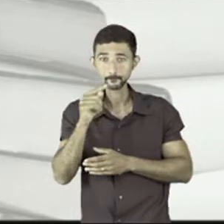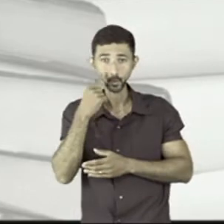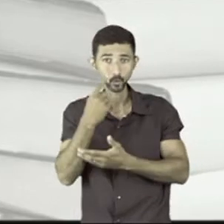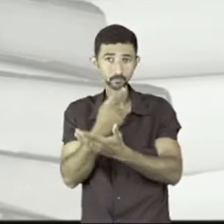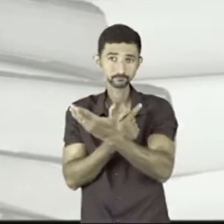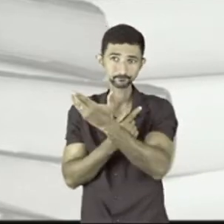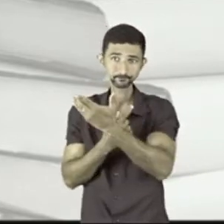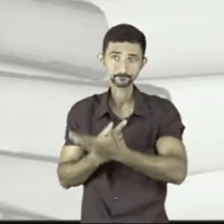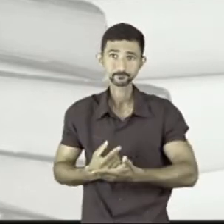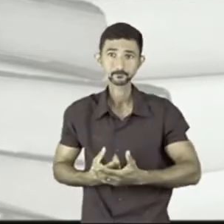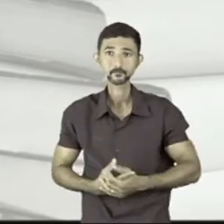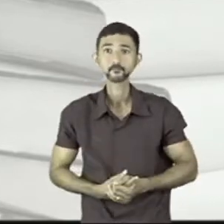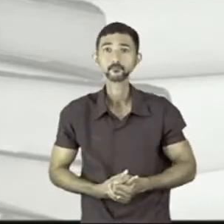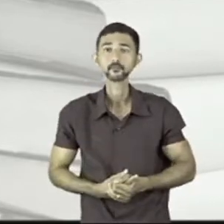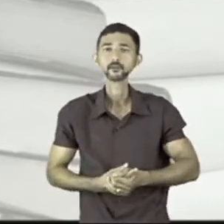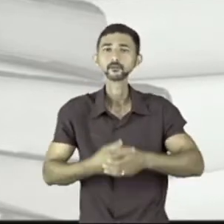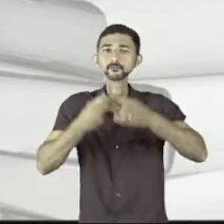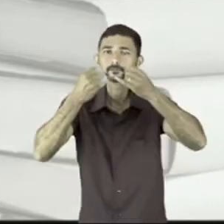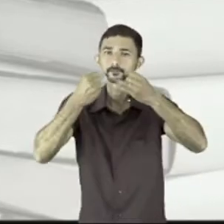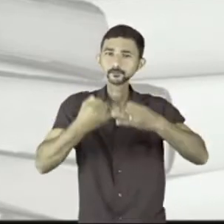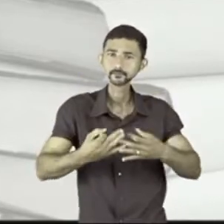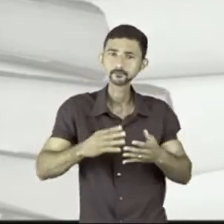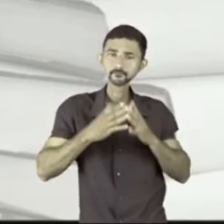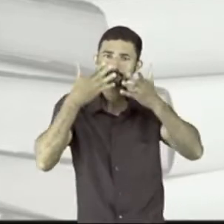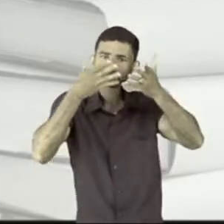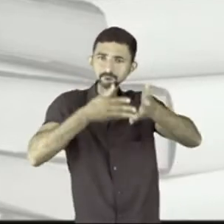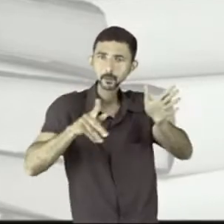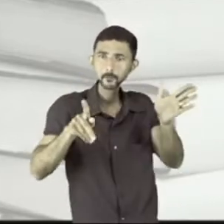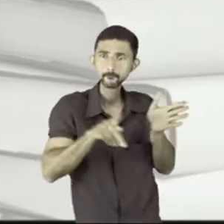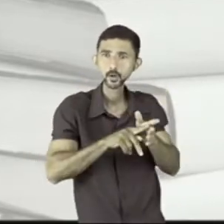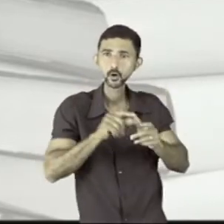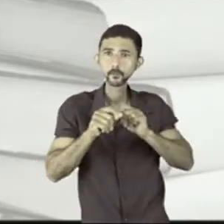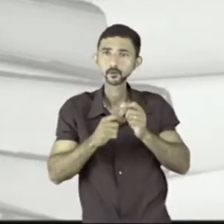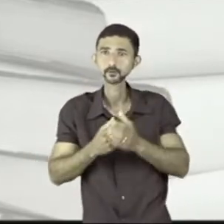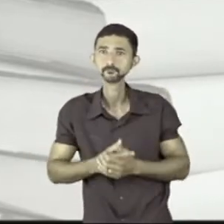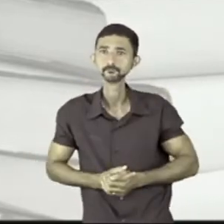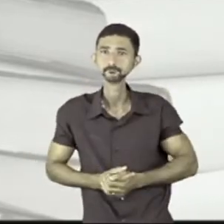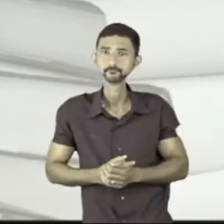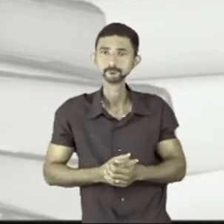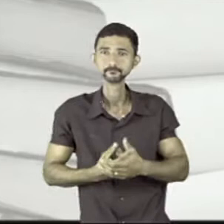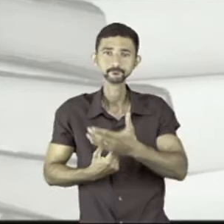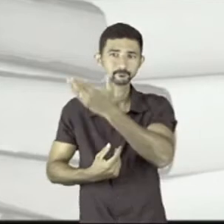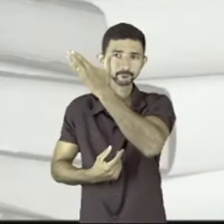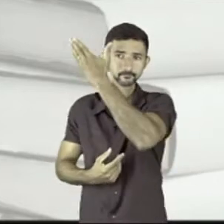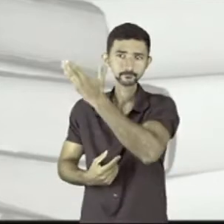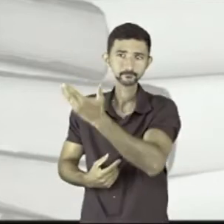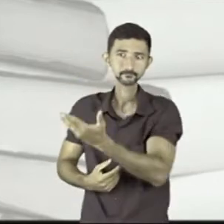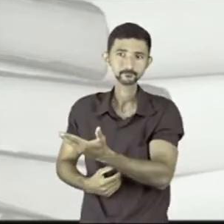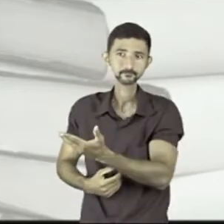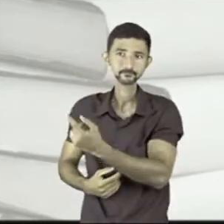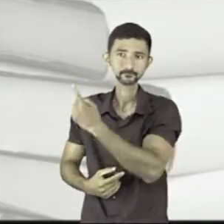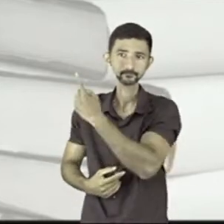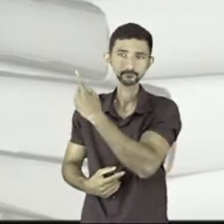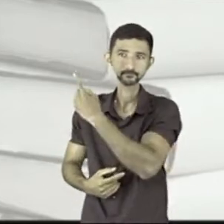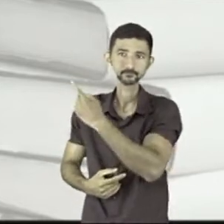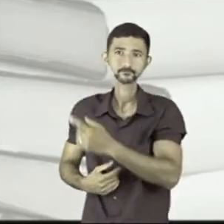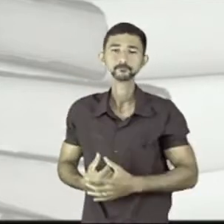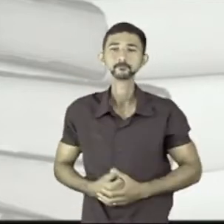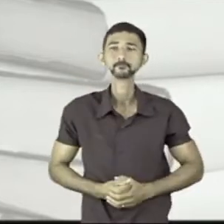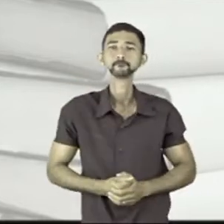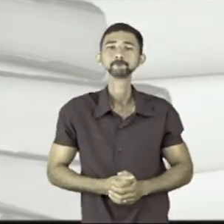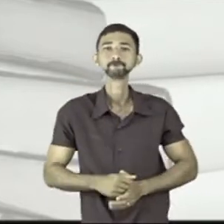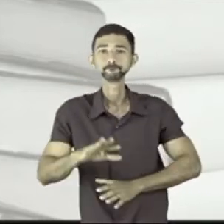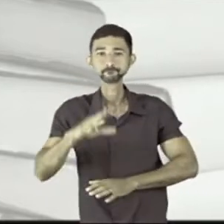pontuação e aí nós vamos falar muito especificamente a respeito desses que estão aqui no ladinho para você. Só para a gente